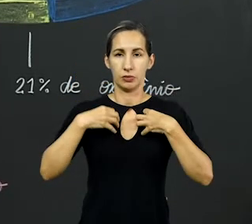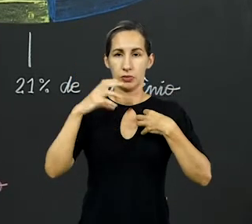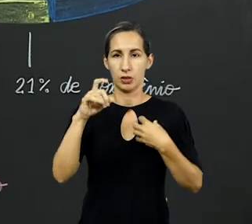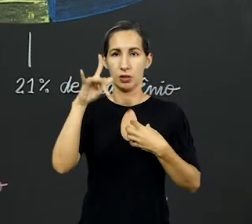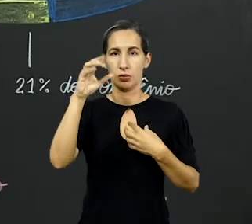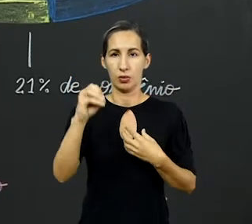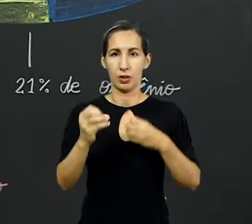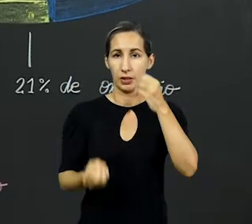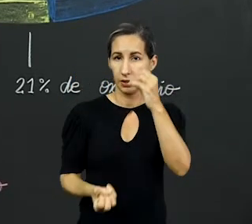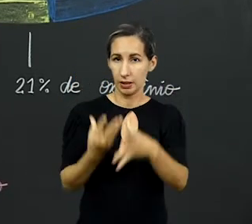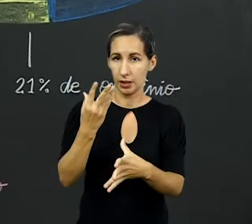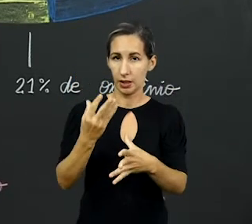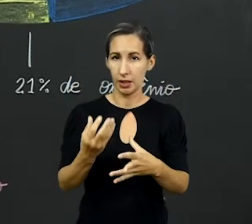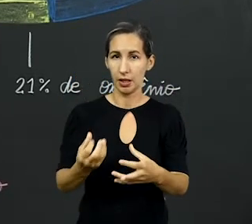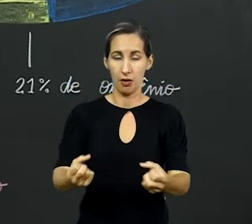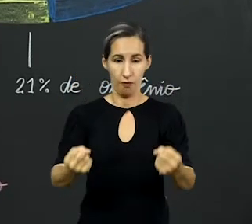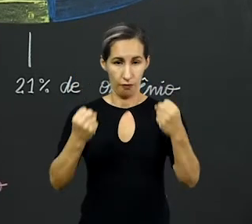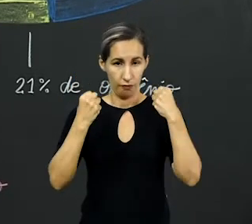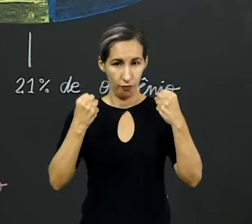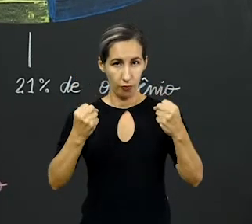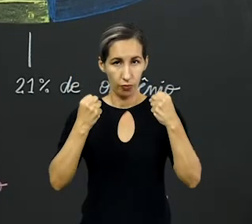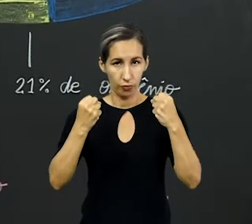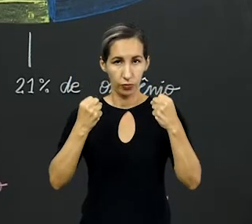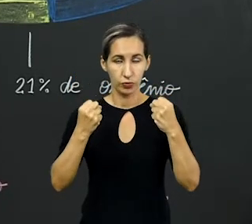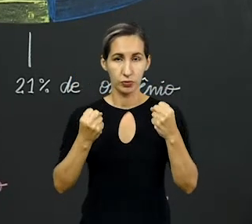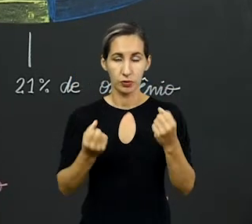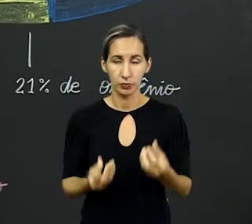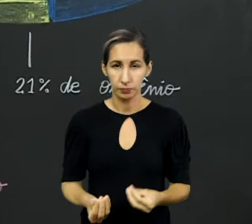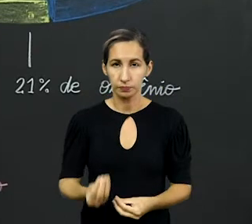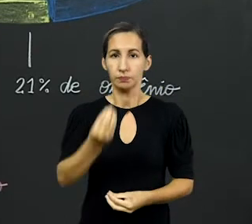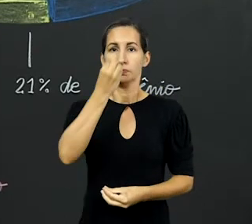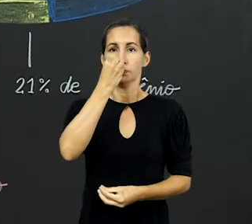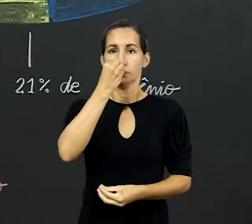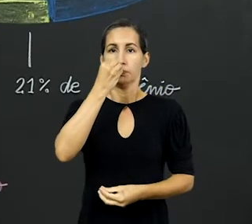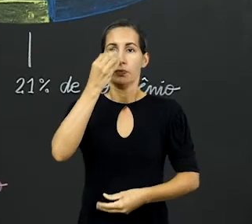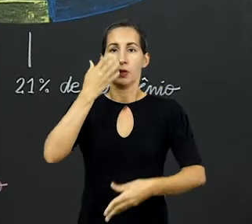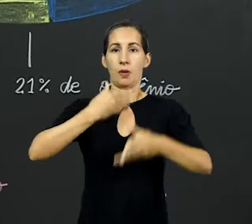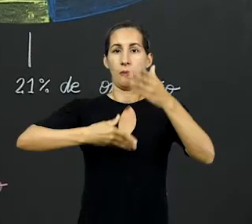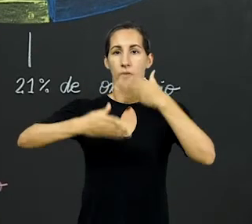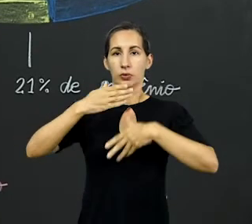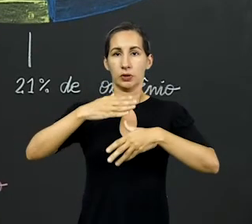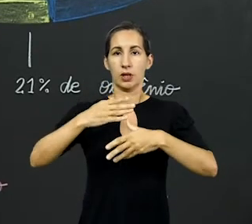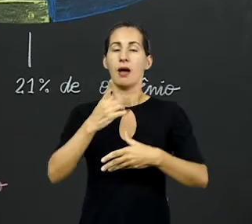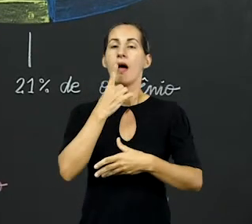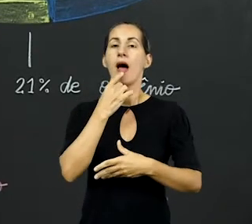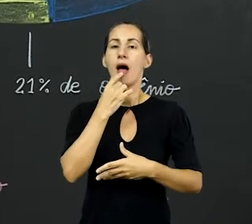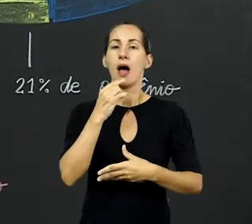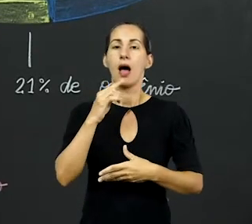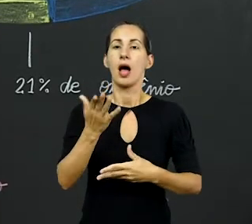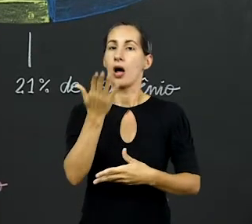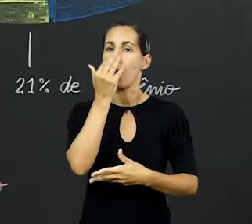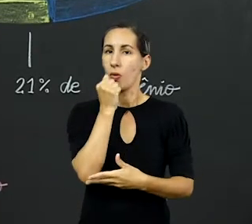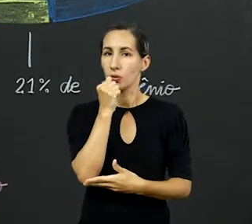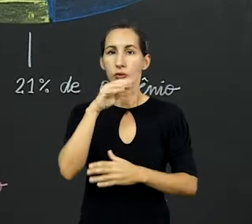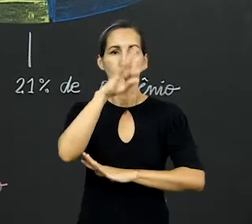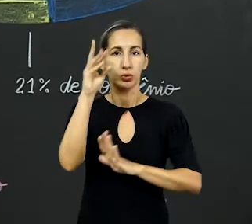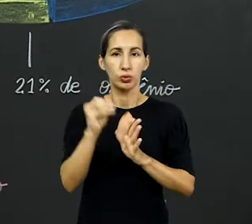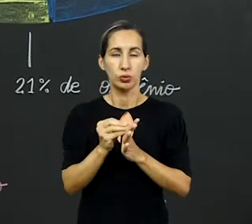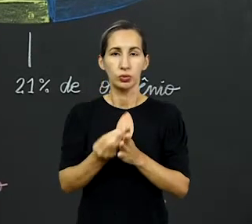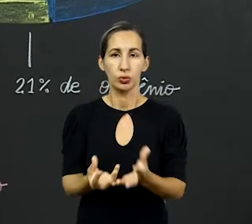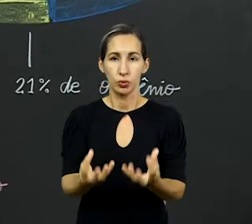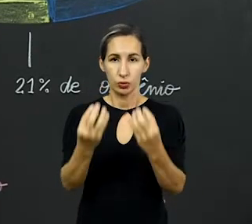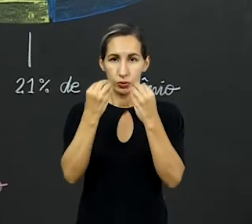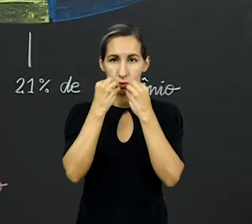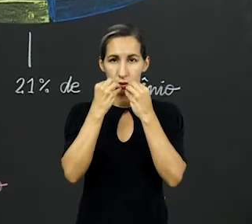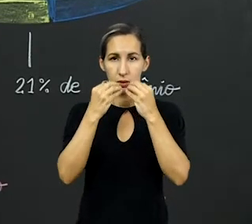você produzir energia. Esse oxigênio vai entrar, vai reagir com a glicose de tudo que você come e dentro das suas células,